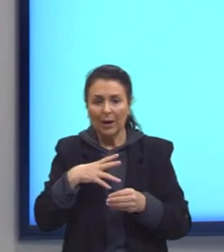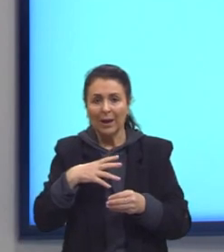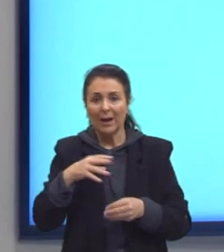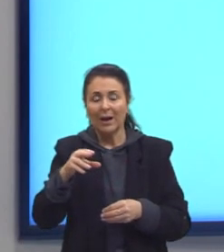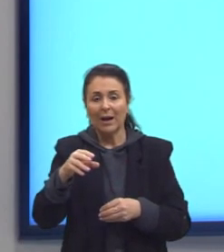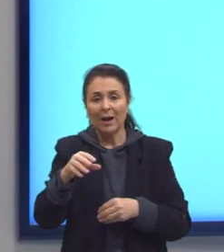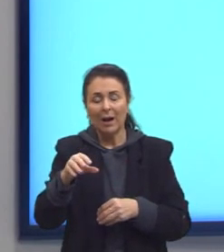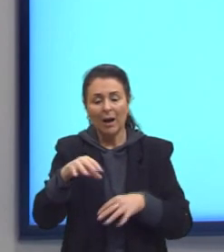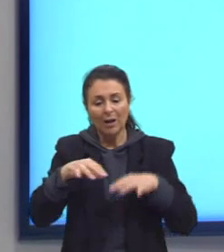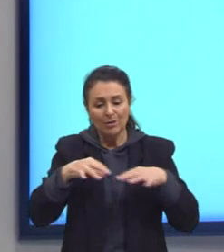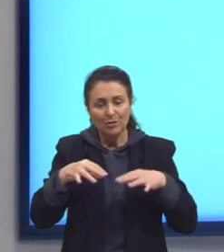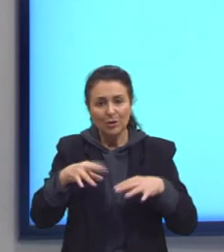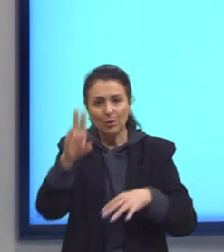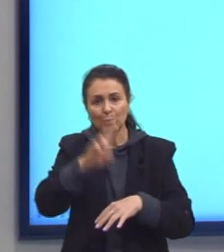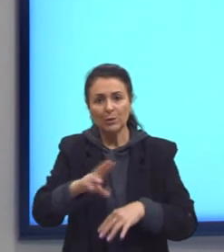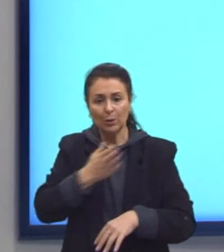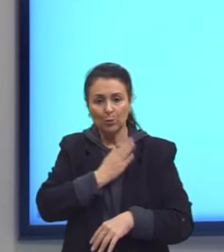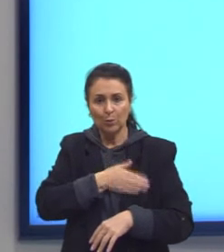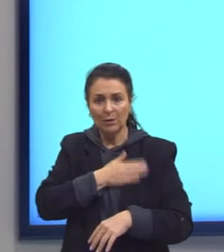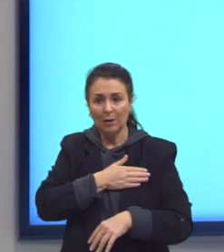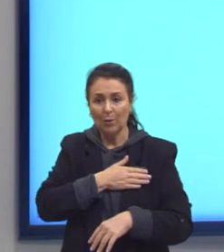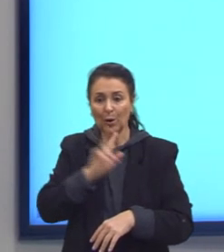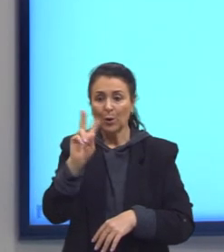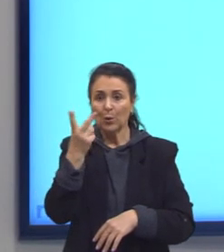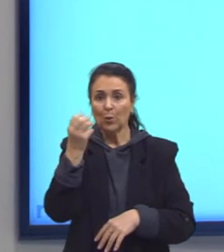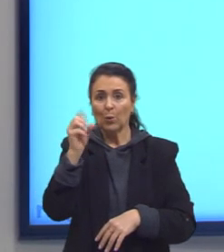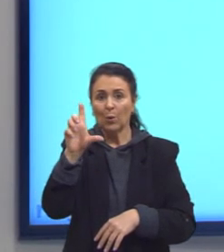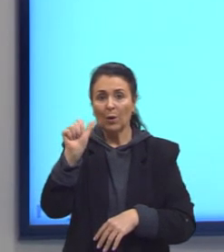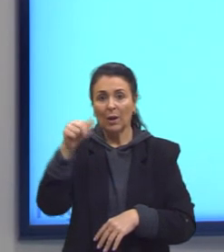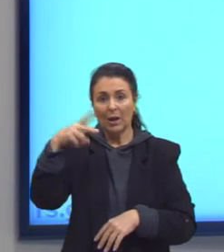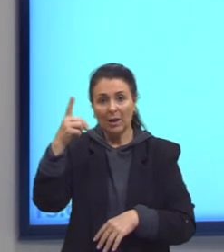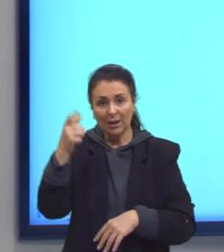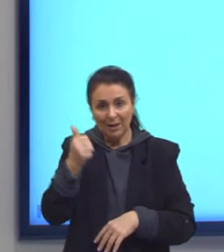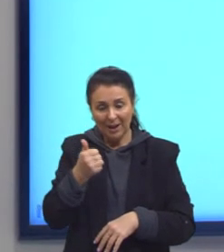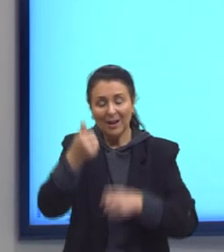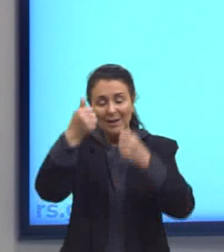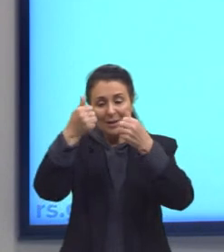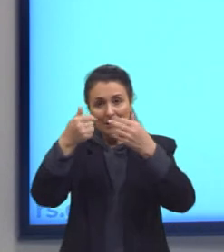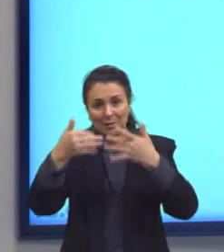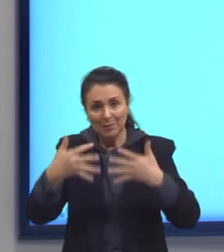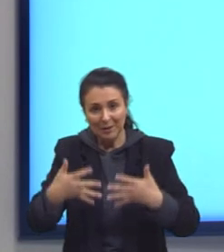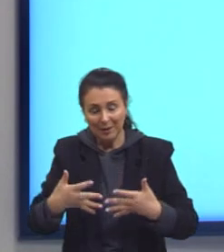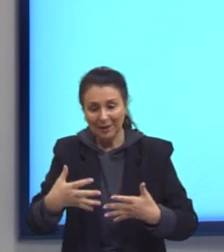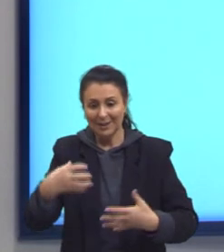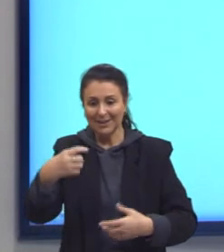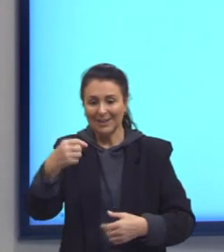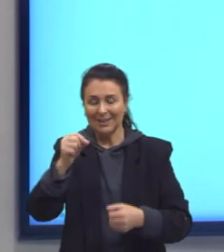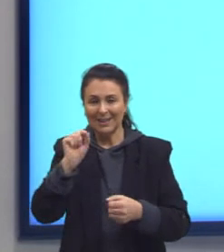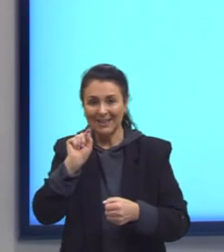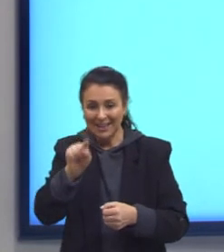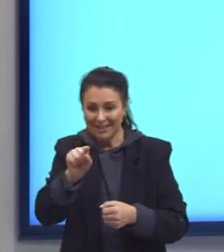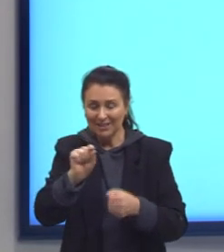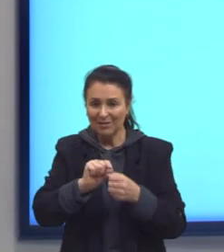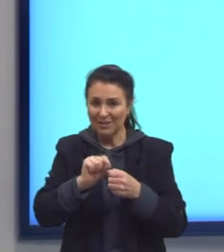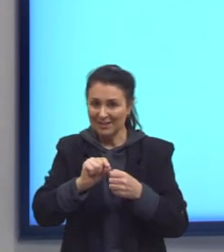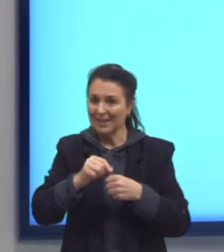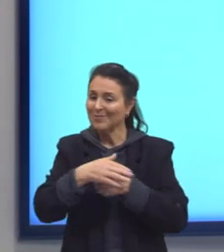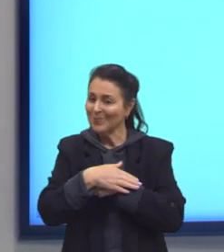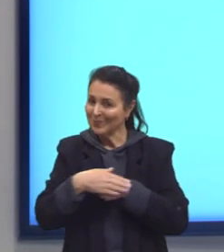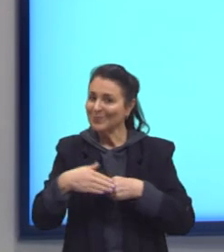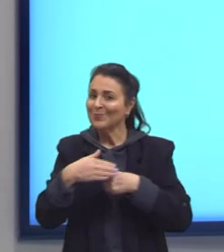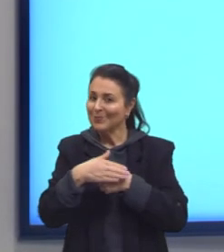forma cordial que o Sérgio Buarque de Holanda, e aí, nesse agir cordial, acontecem muitas coisas que ele